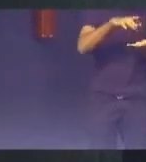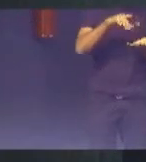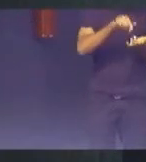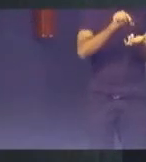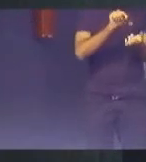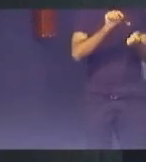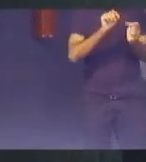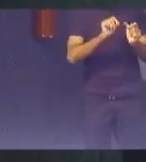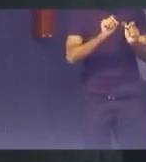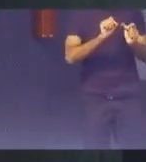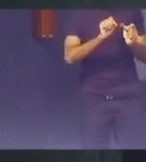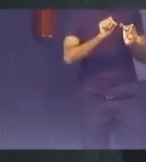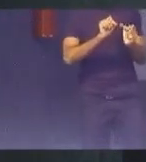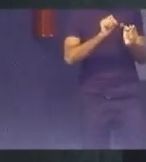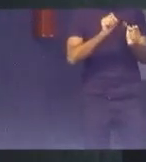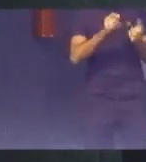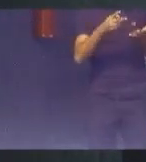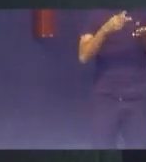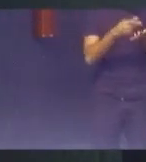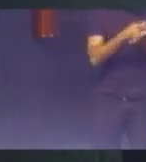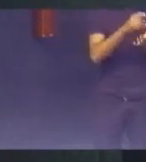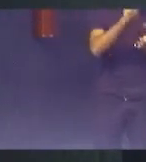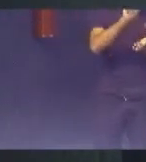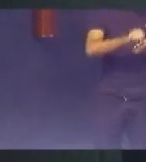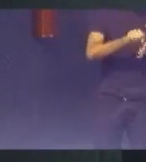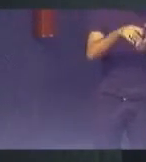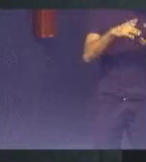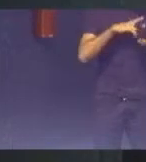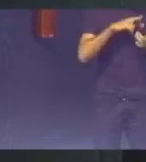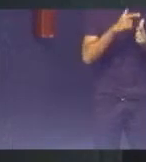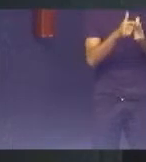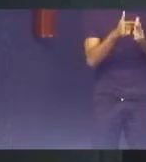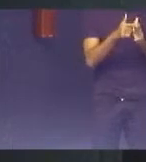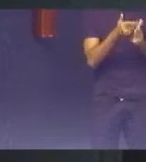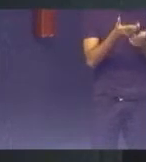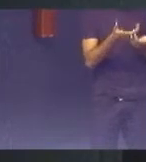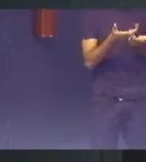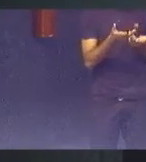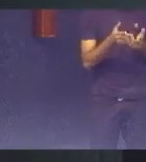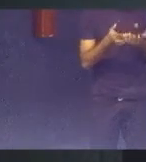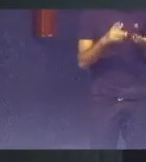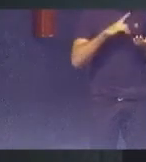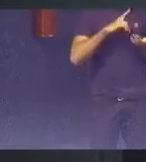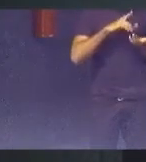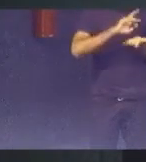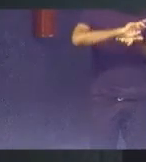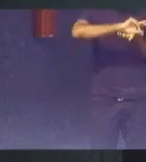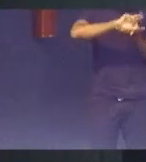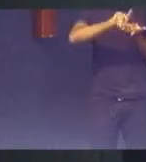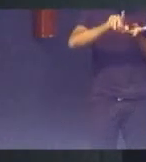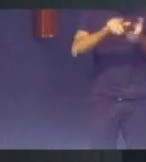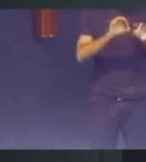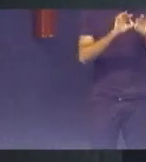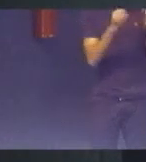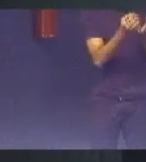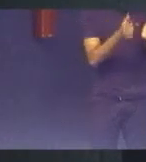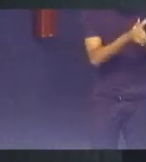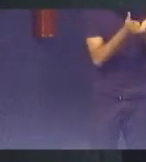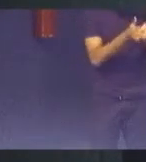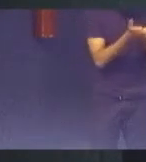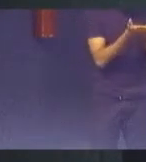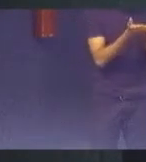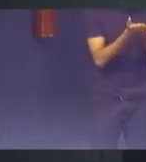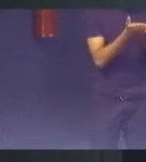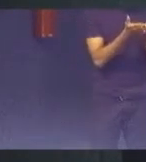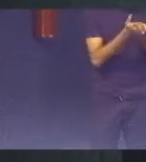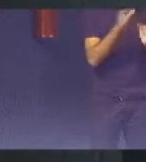Ele vai afundar Para a lagoa Ali existente São muitas famílias Pobres Atinge mais de